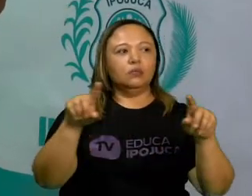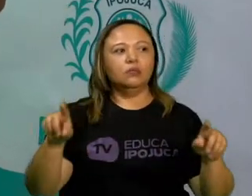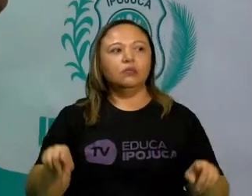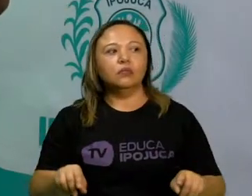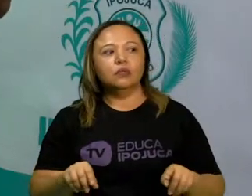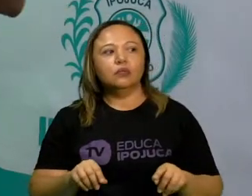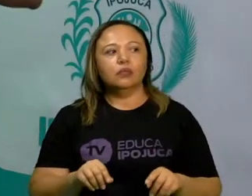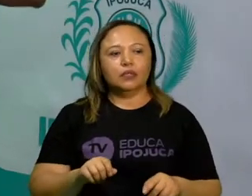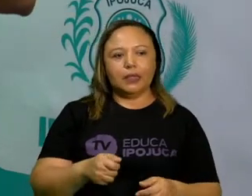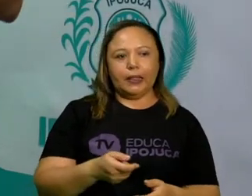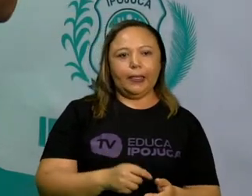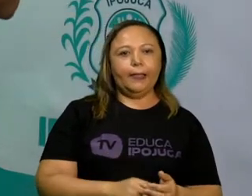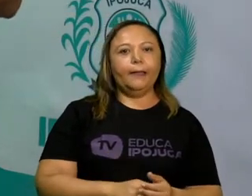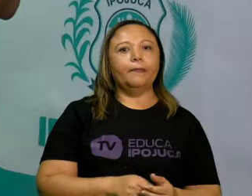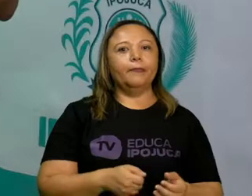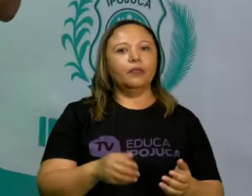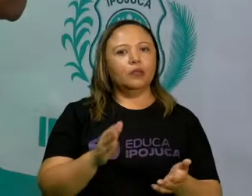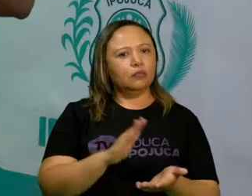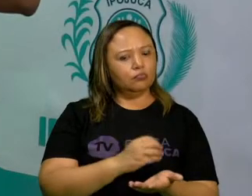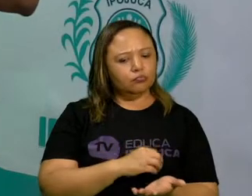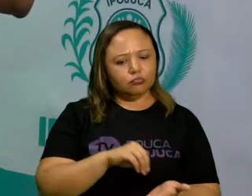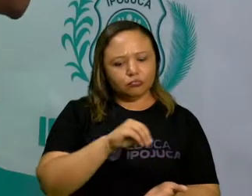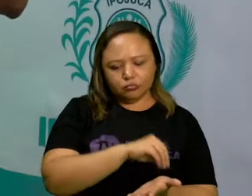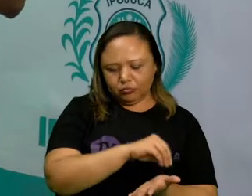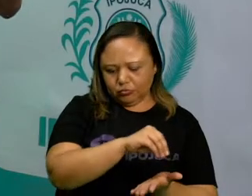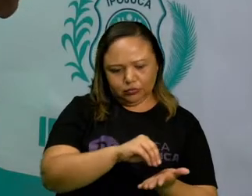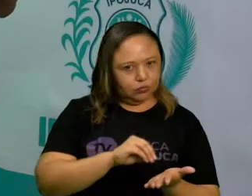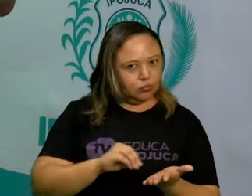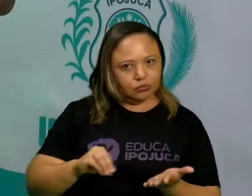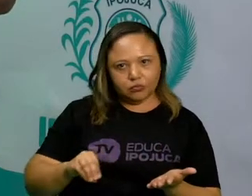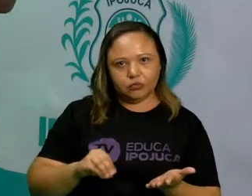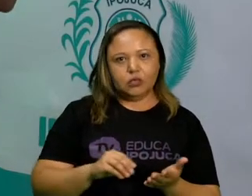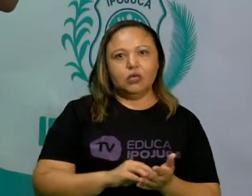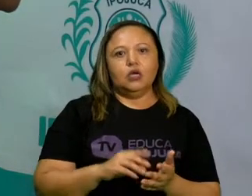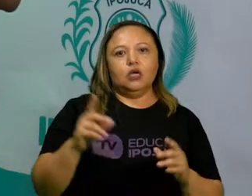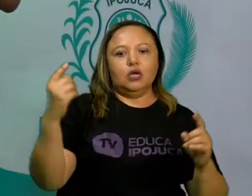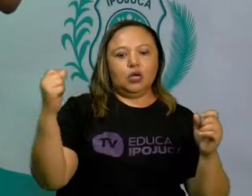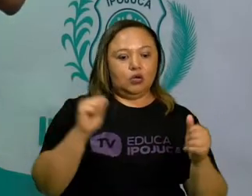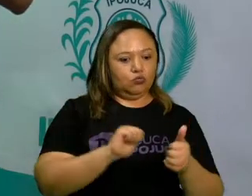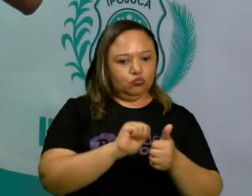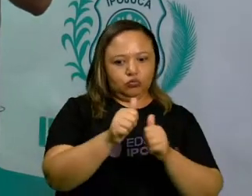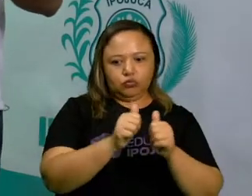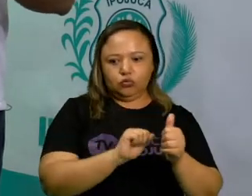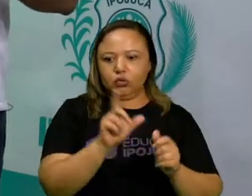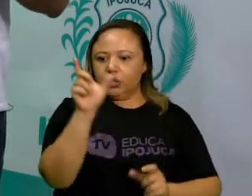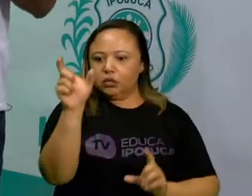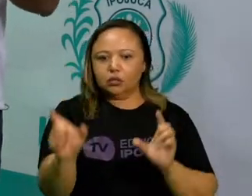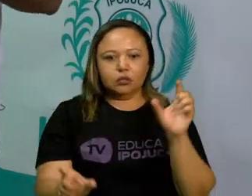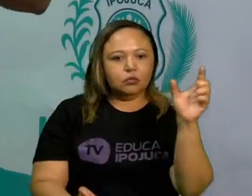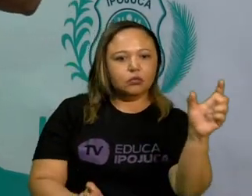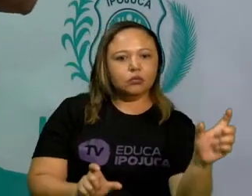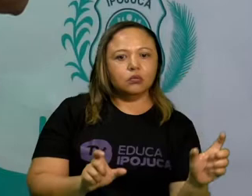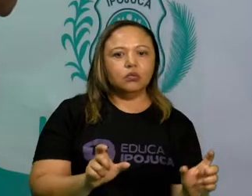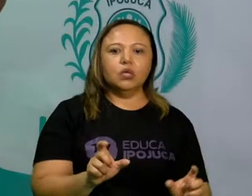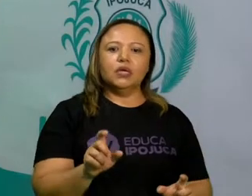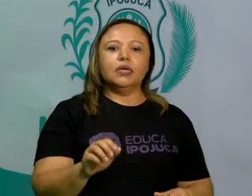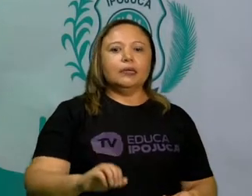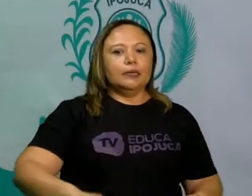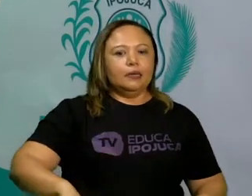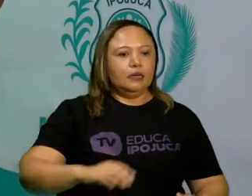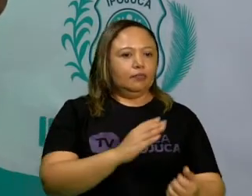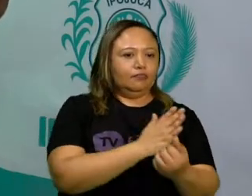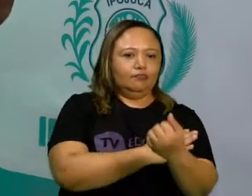conhecido como jogo de mesa ou tabuleiro, são jogos em que o jogador vai depender de menos energia